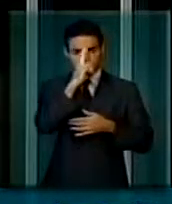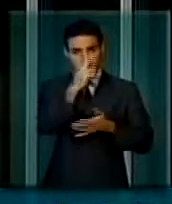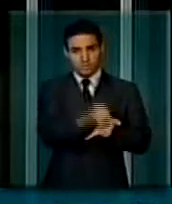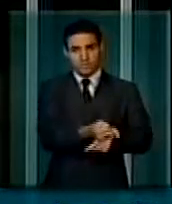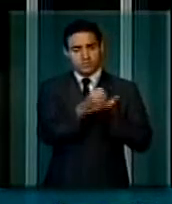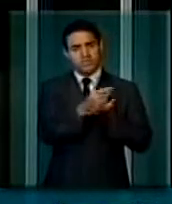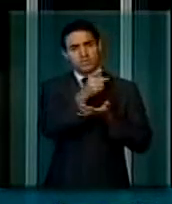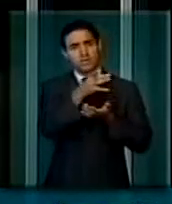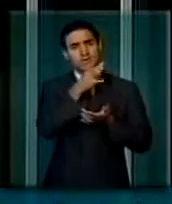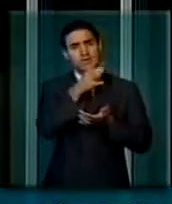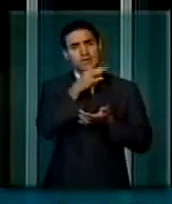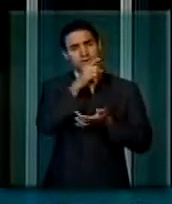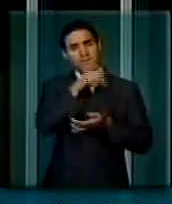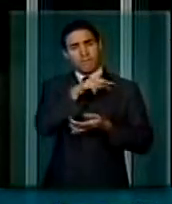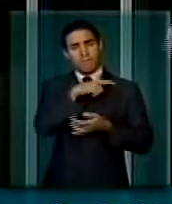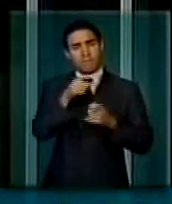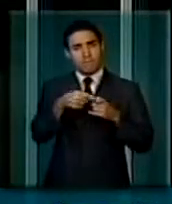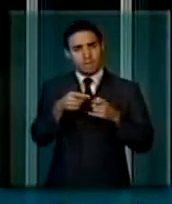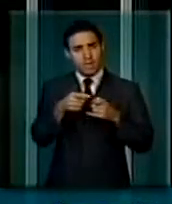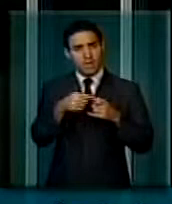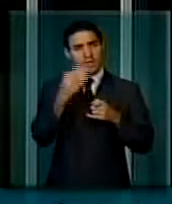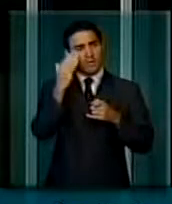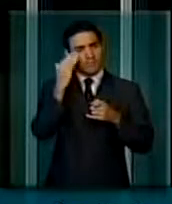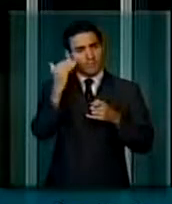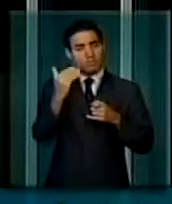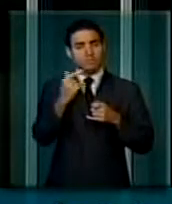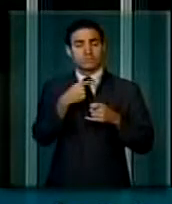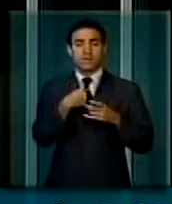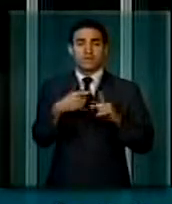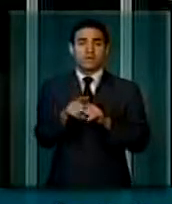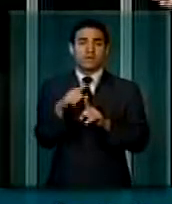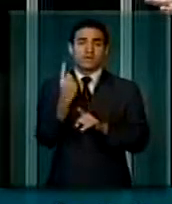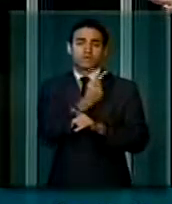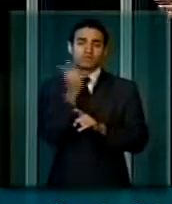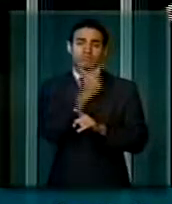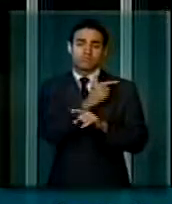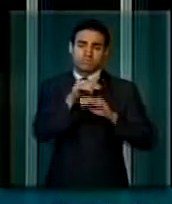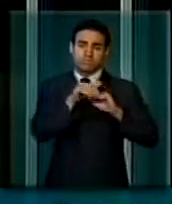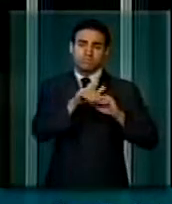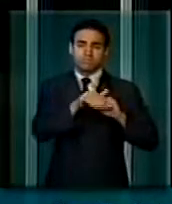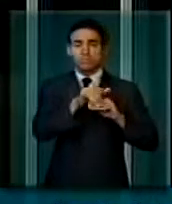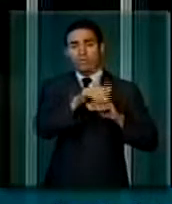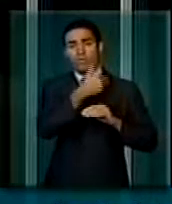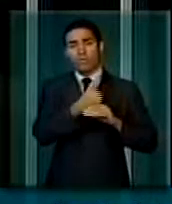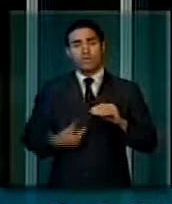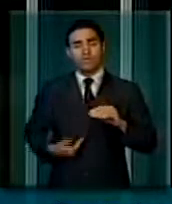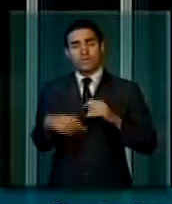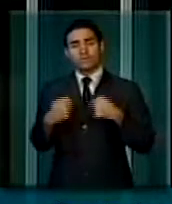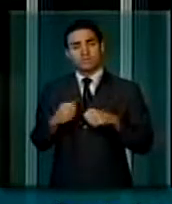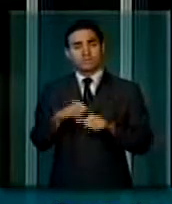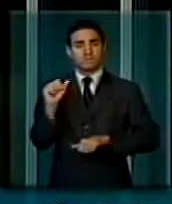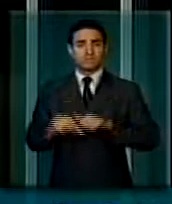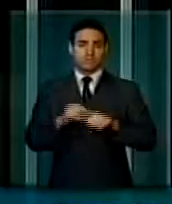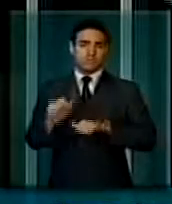médico, presidente dessa casa, por várias vezes, renomado, para que a gente sensibilize o governo a voltar atrás de uma prática